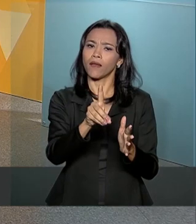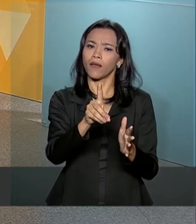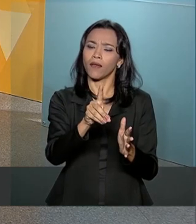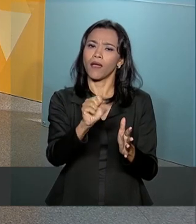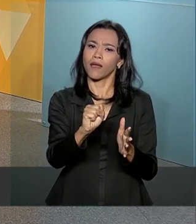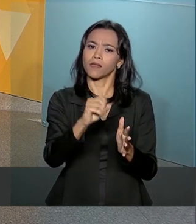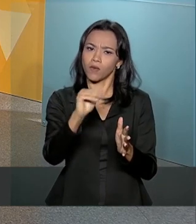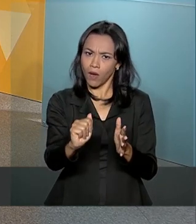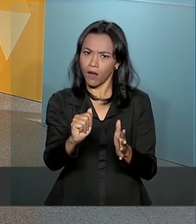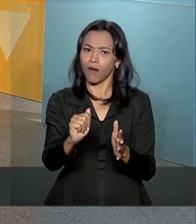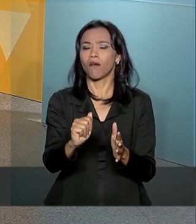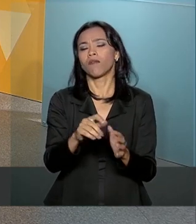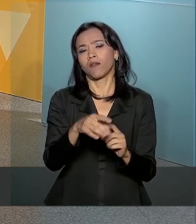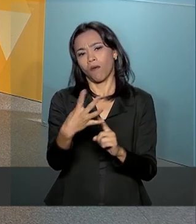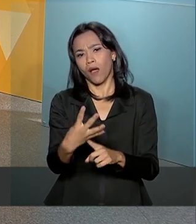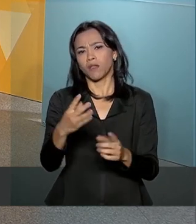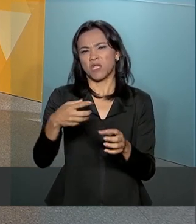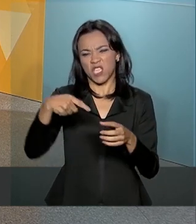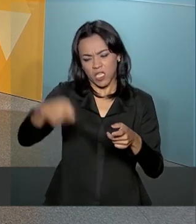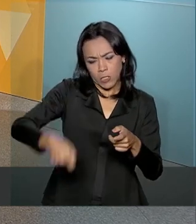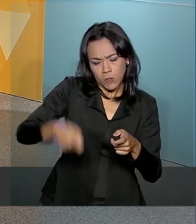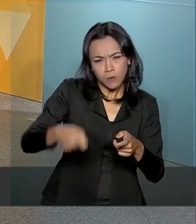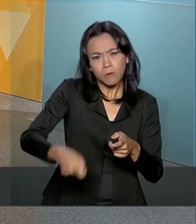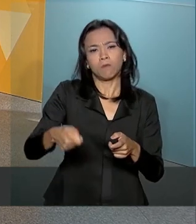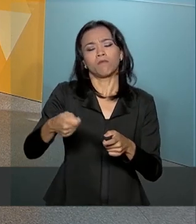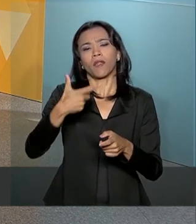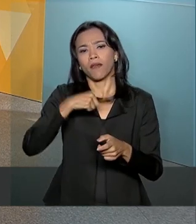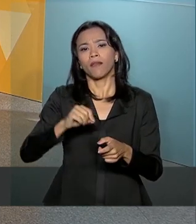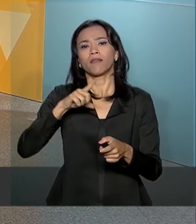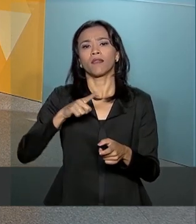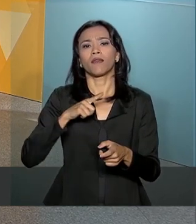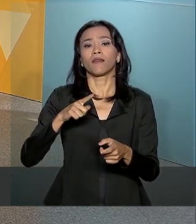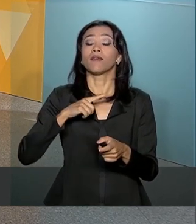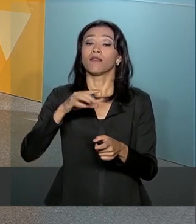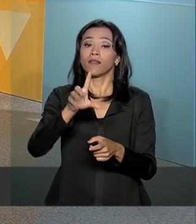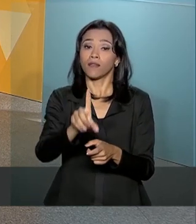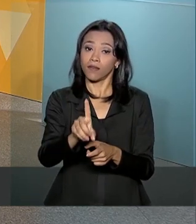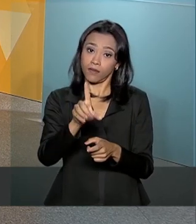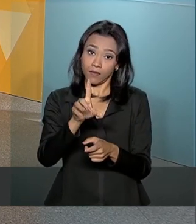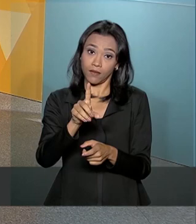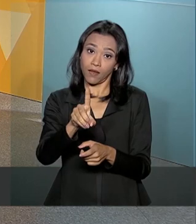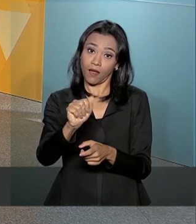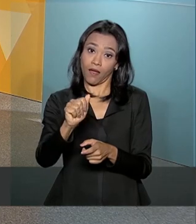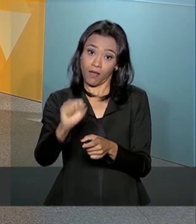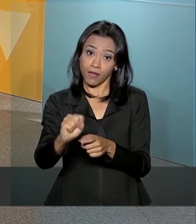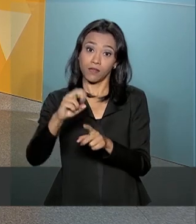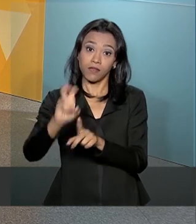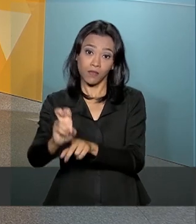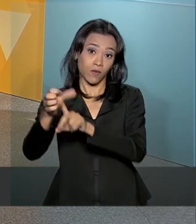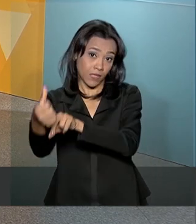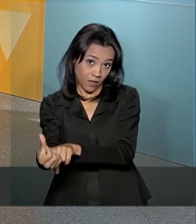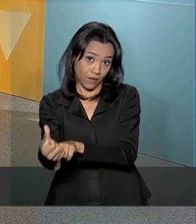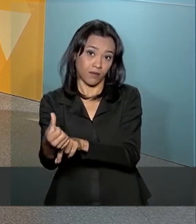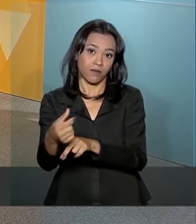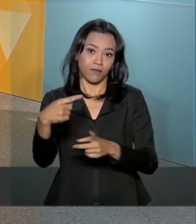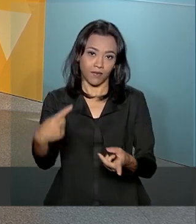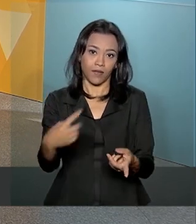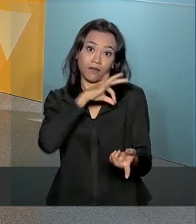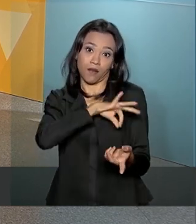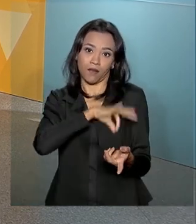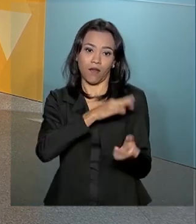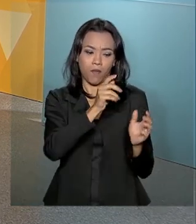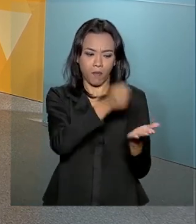e níveis mais puxados ou mais exigentes para os DS5 e 6. Isso traz uma eficiência para dentro do serviço público? Sim,